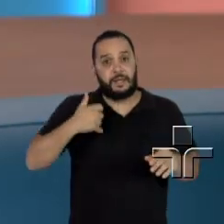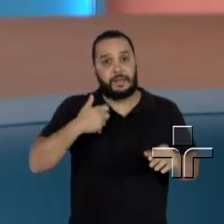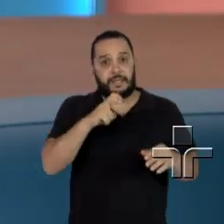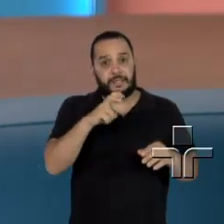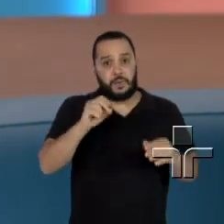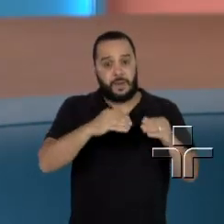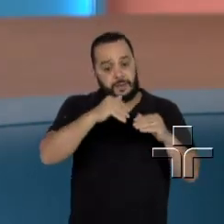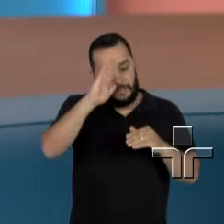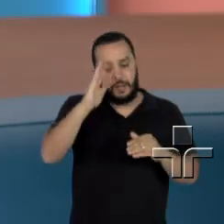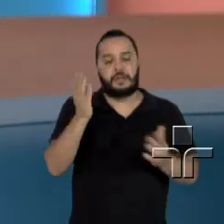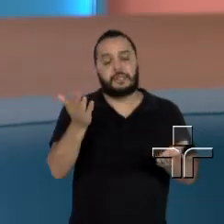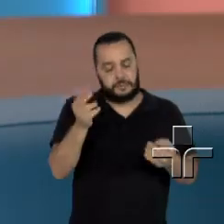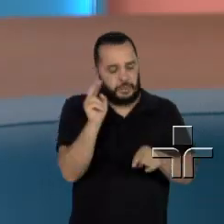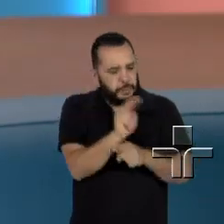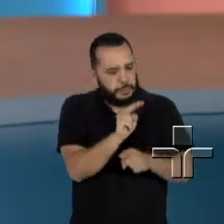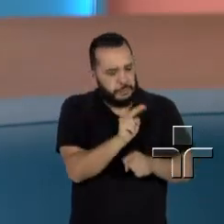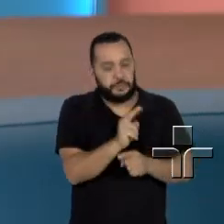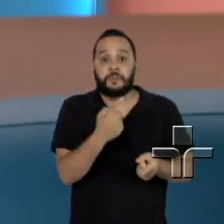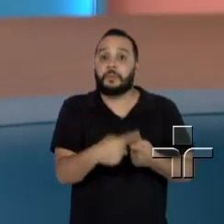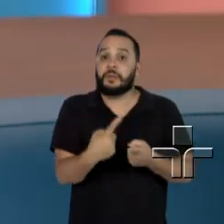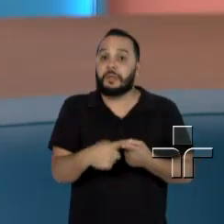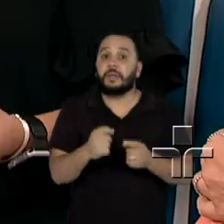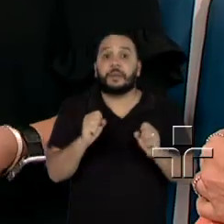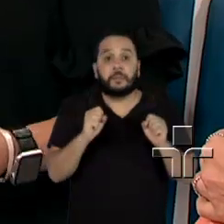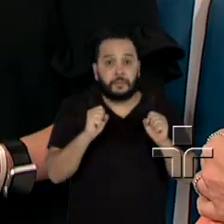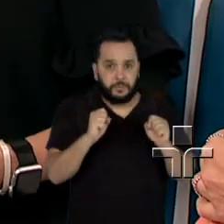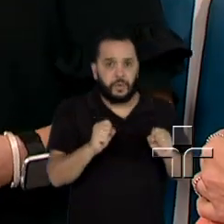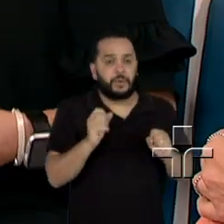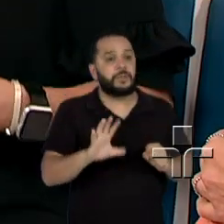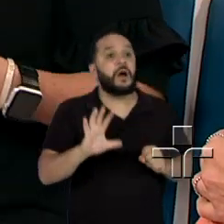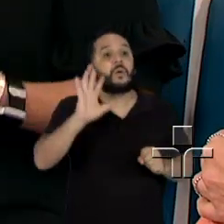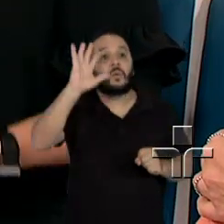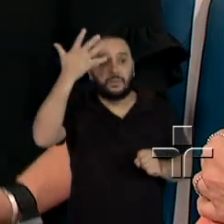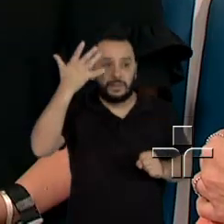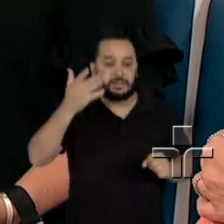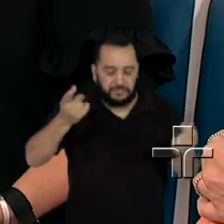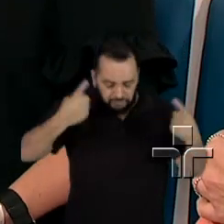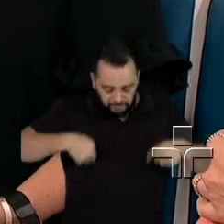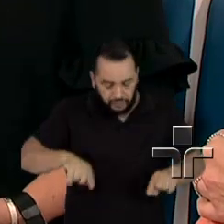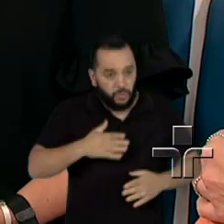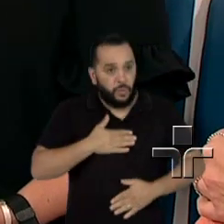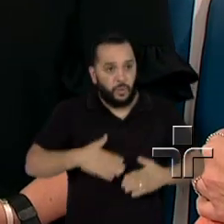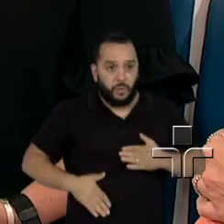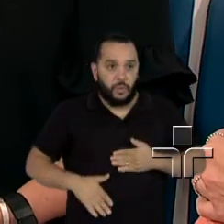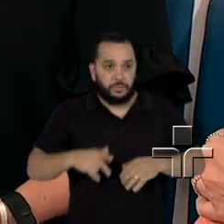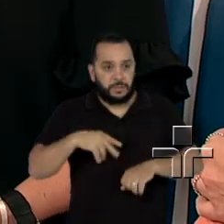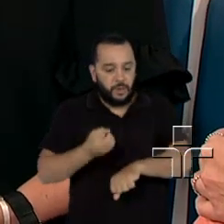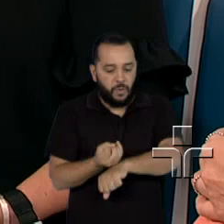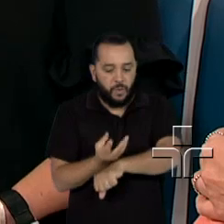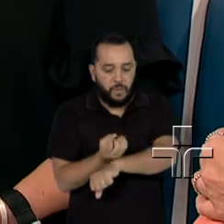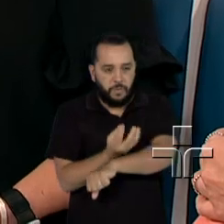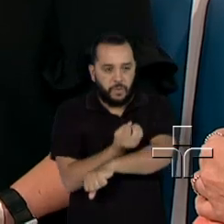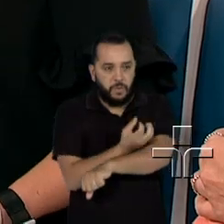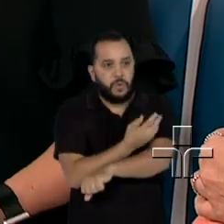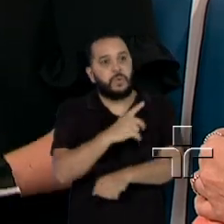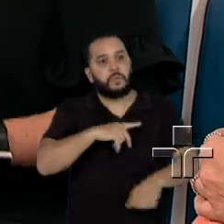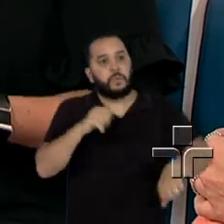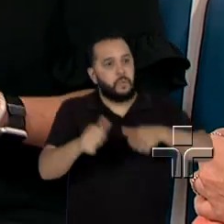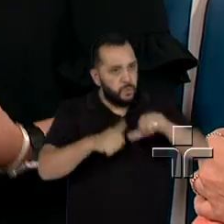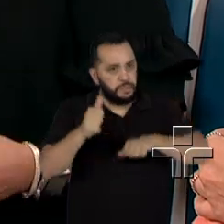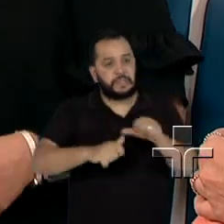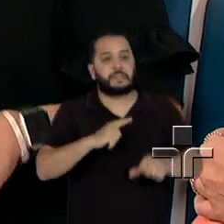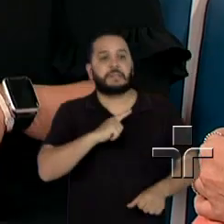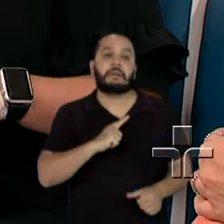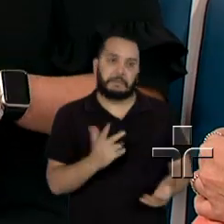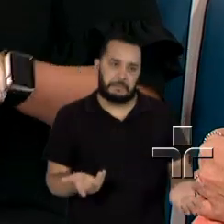desenvolver patologias que são inerentes mesmo do corpo, porque existe uma mudança hormonal muito grande, isso tem que ser pontuado. A